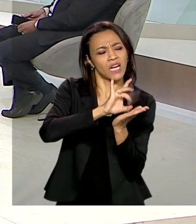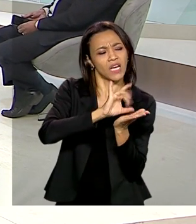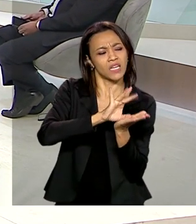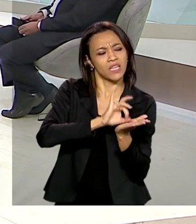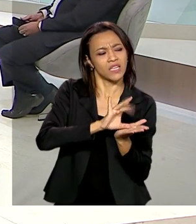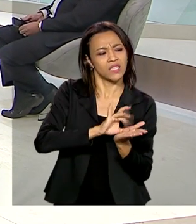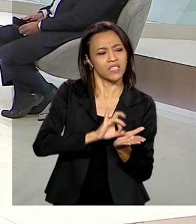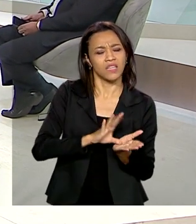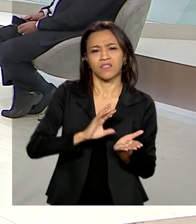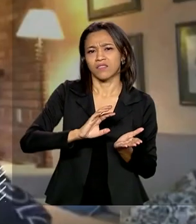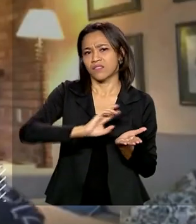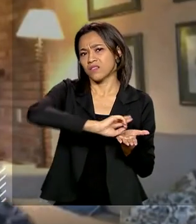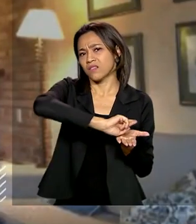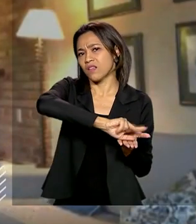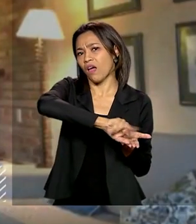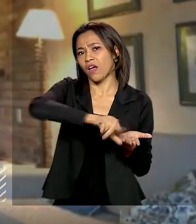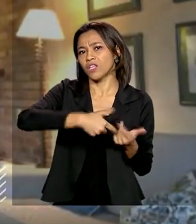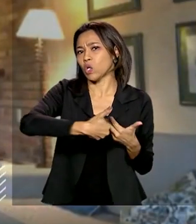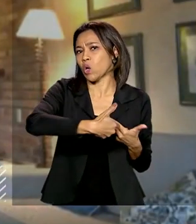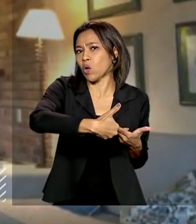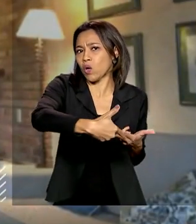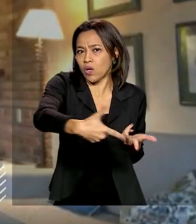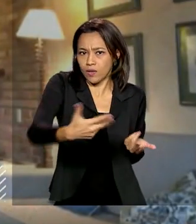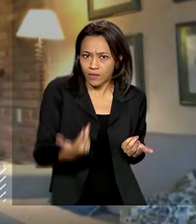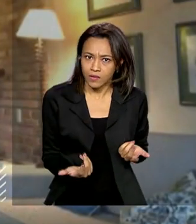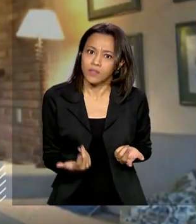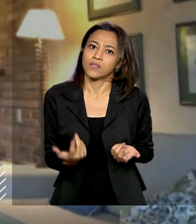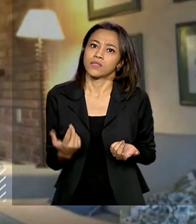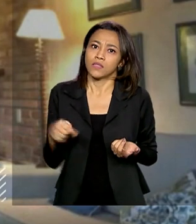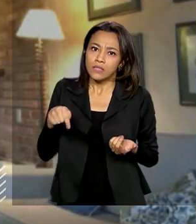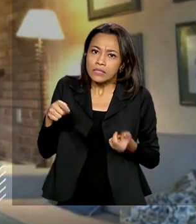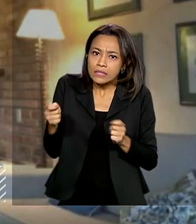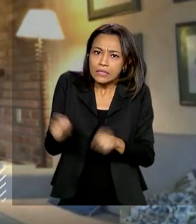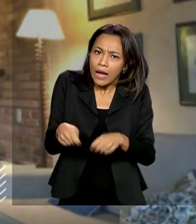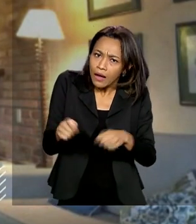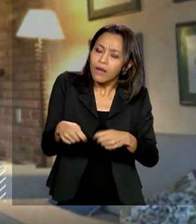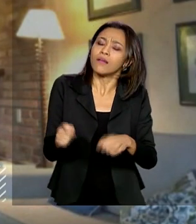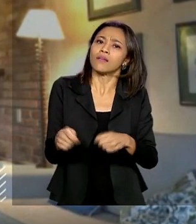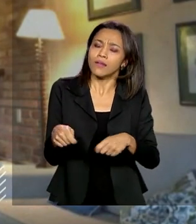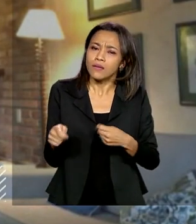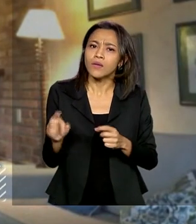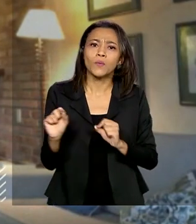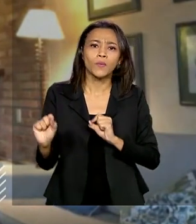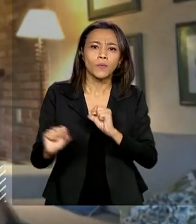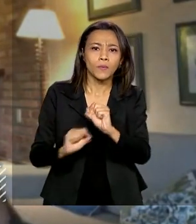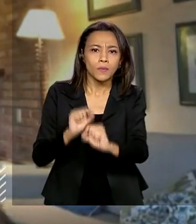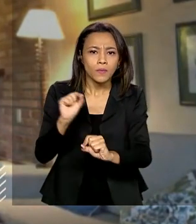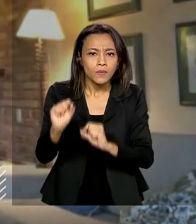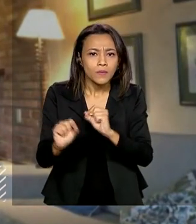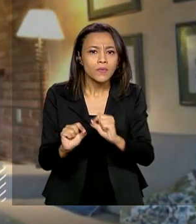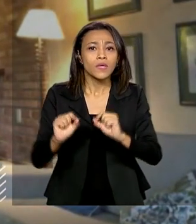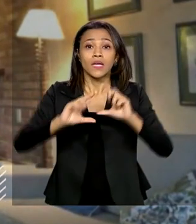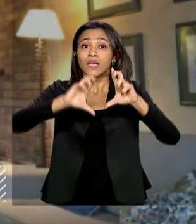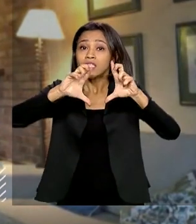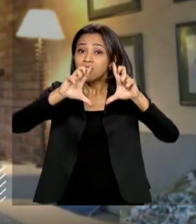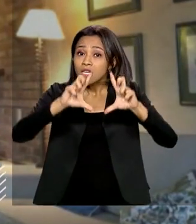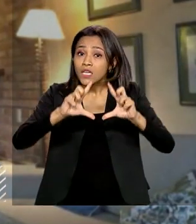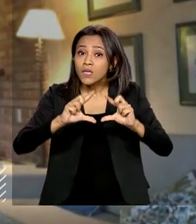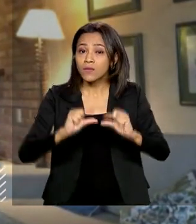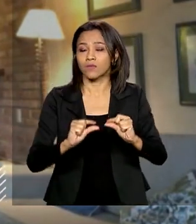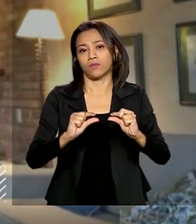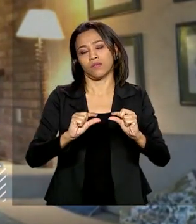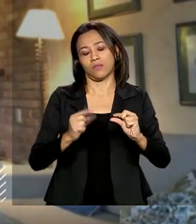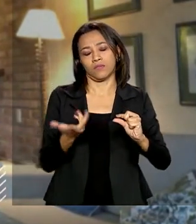redundâncias. Ele cria as condições necessárias de simplificação